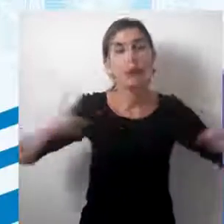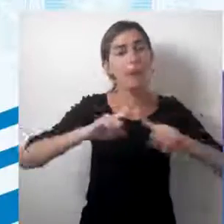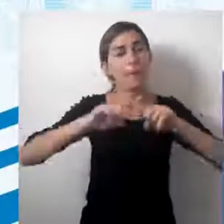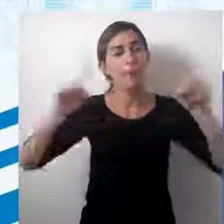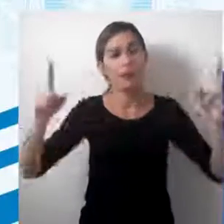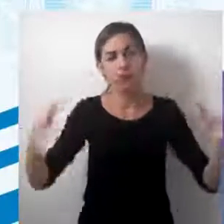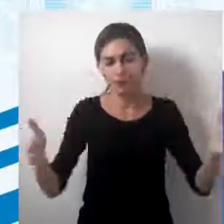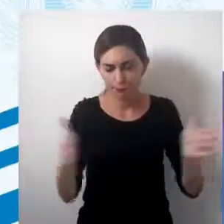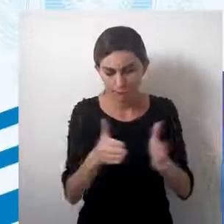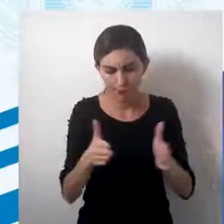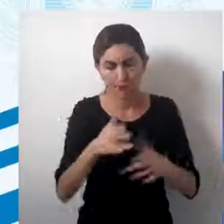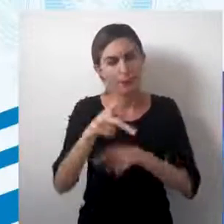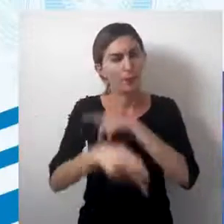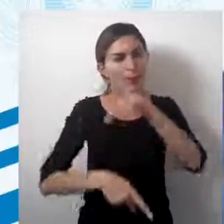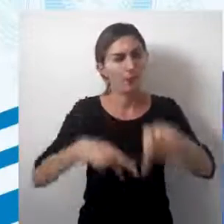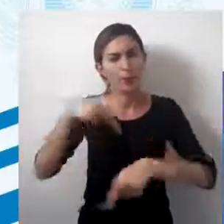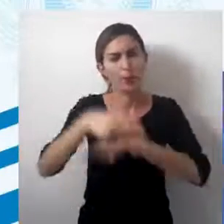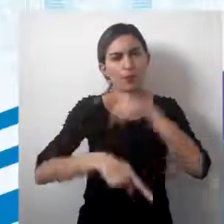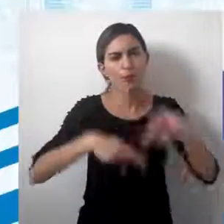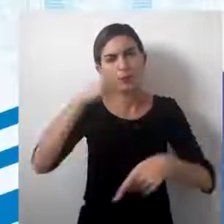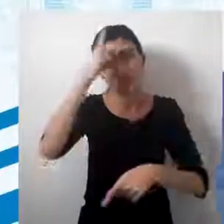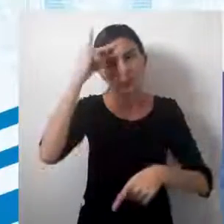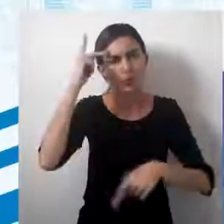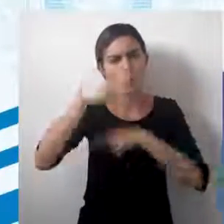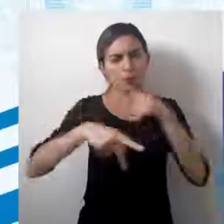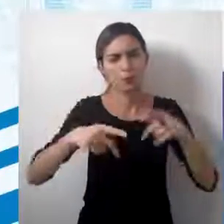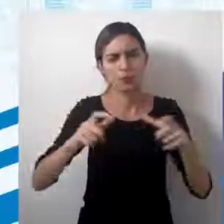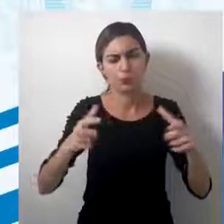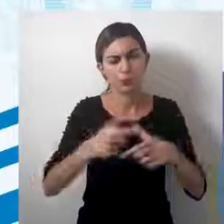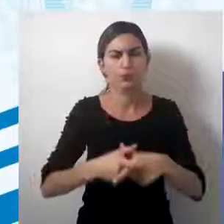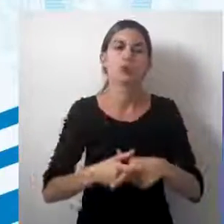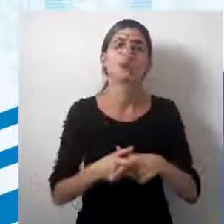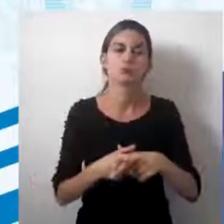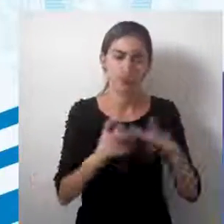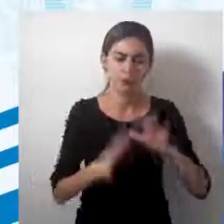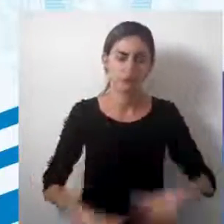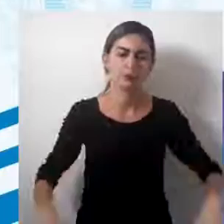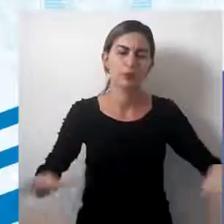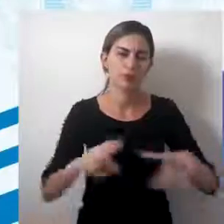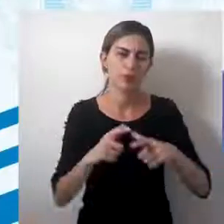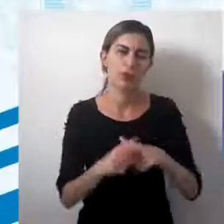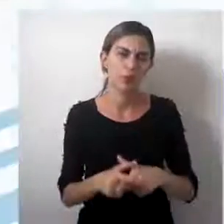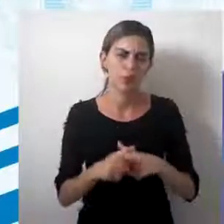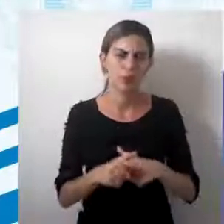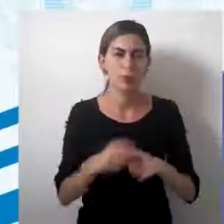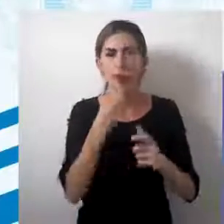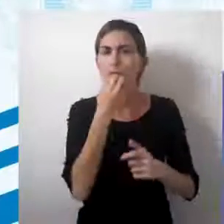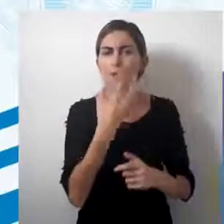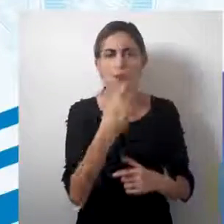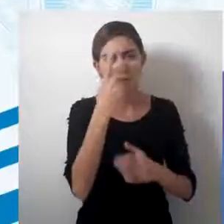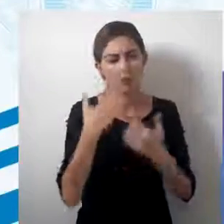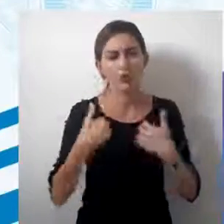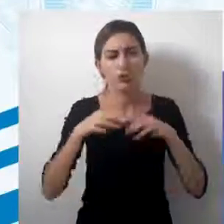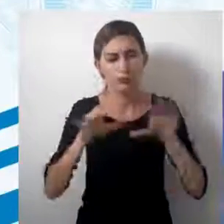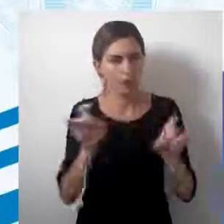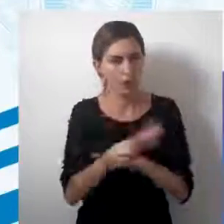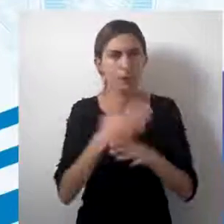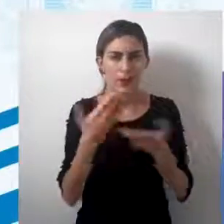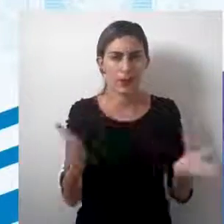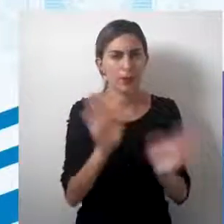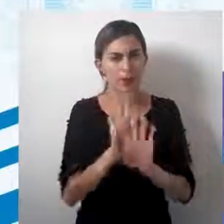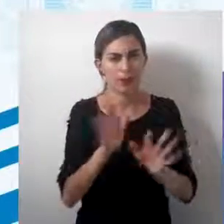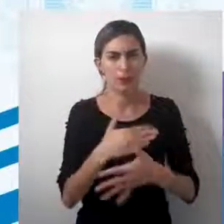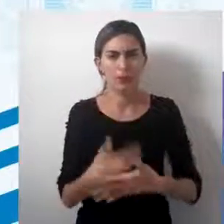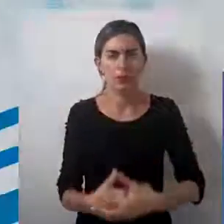vão ter uma população representada, um espaço territorial representado menor. Bom, pessoal, a gente vai ficando por aqui.